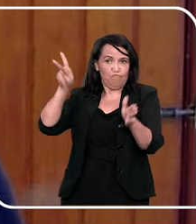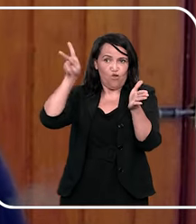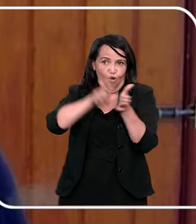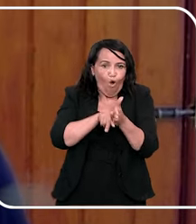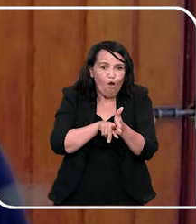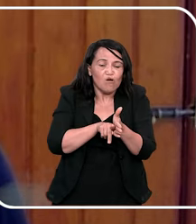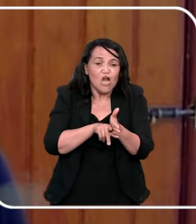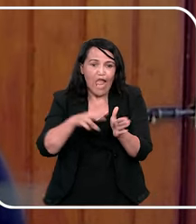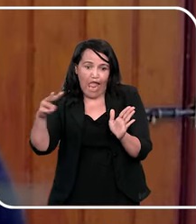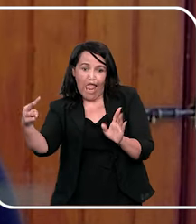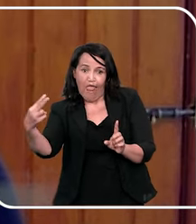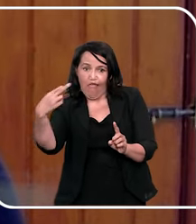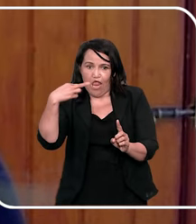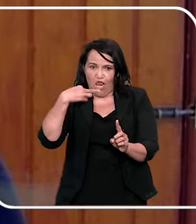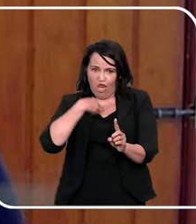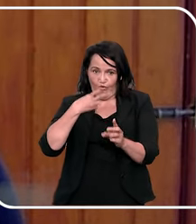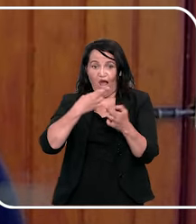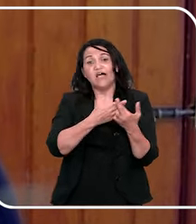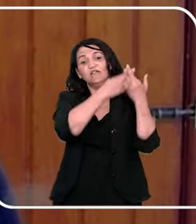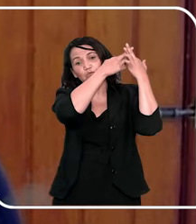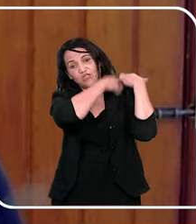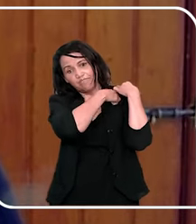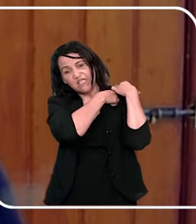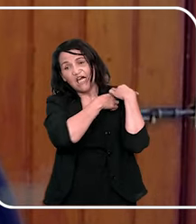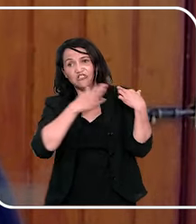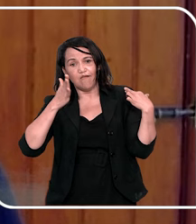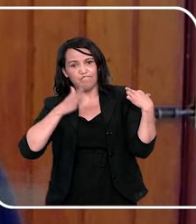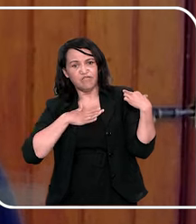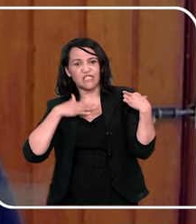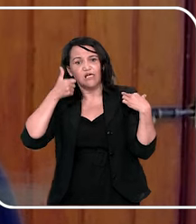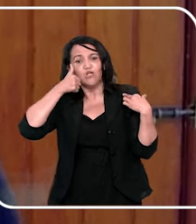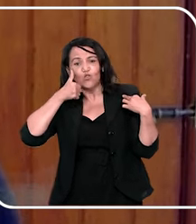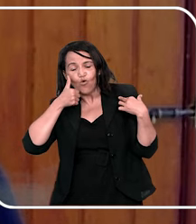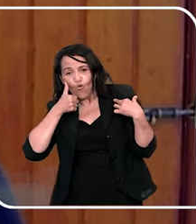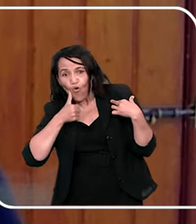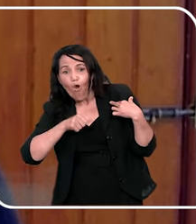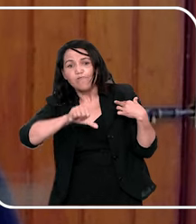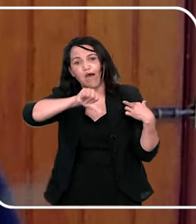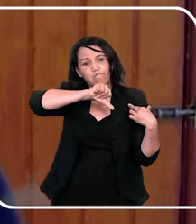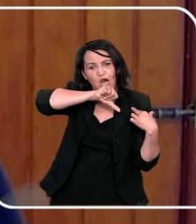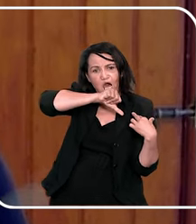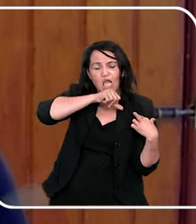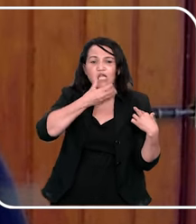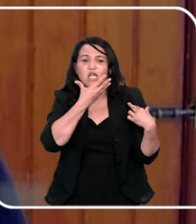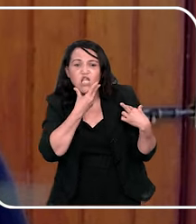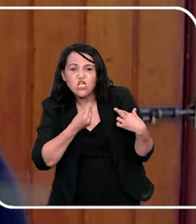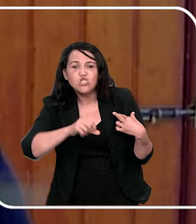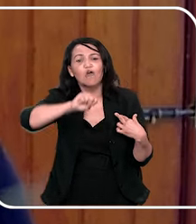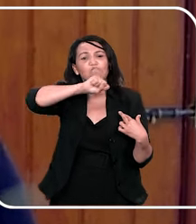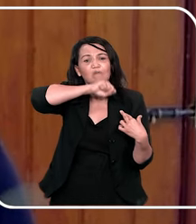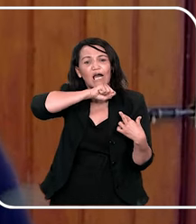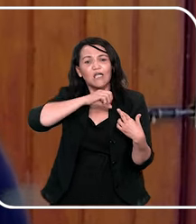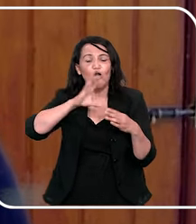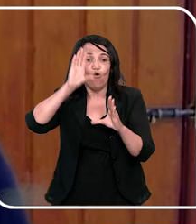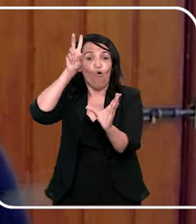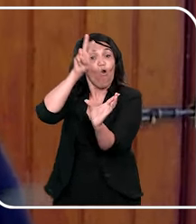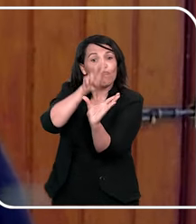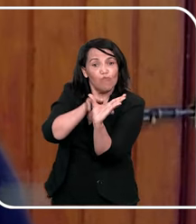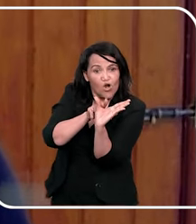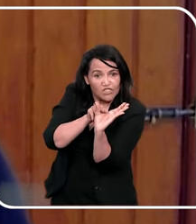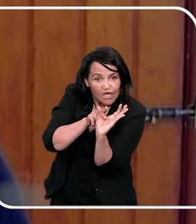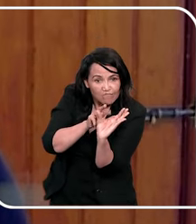corpo, é você que tem que ter um olhar diferenciado hoje para o comportamento infantil, porque o